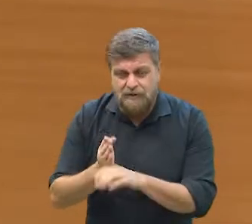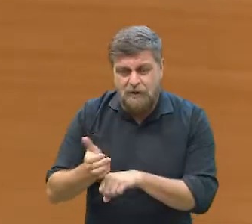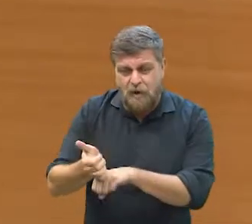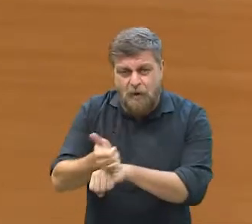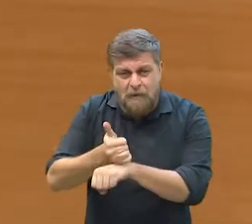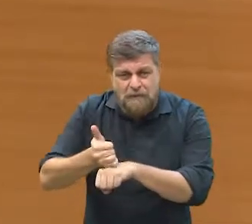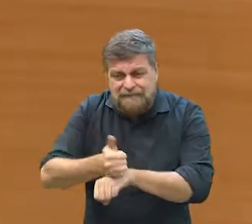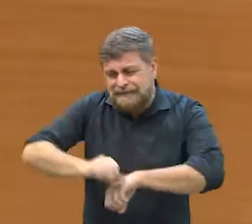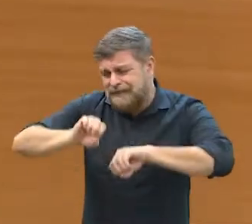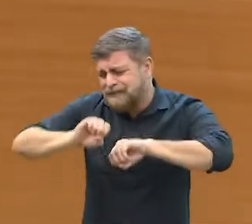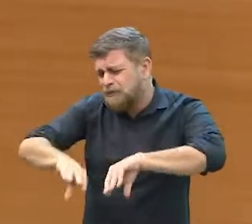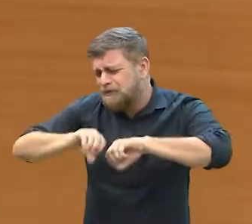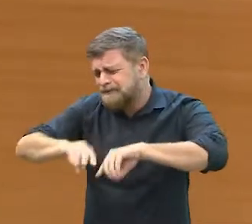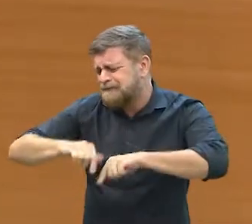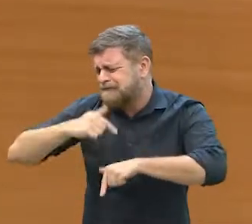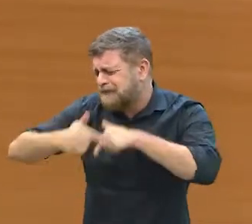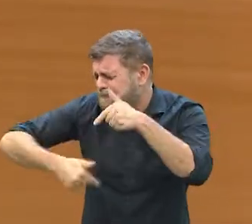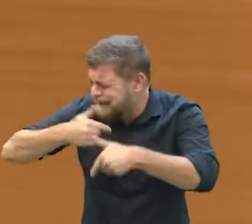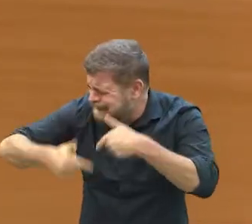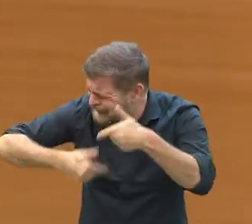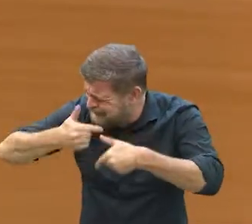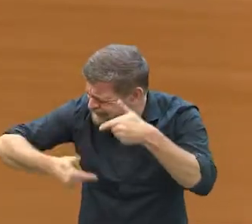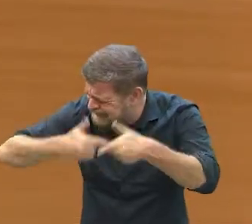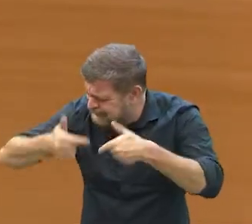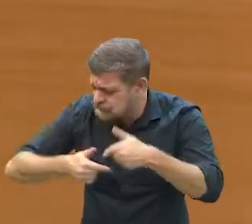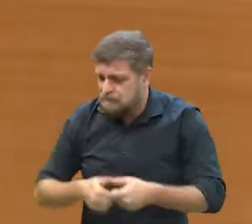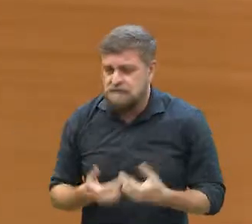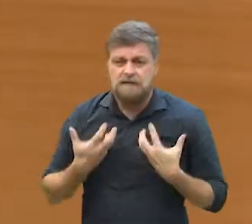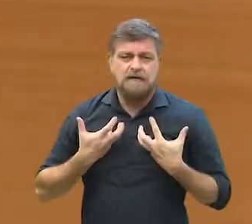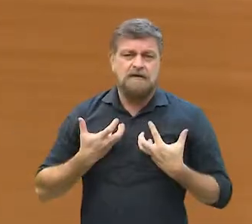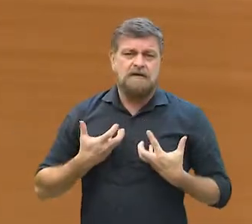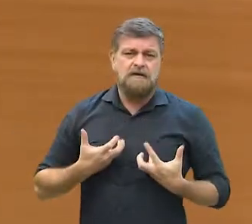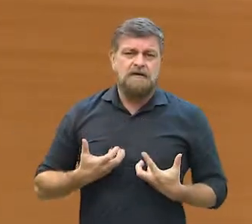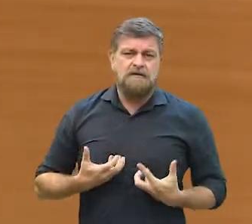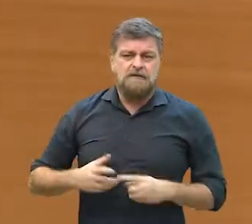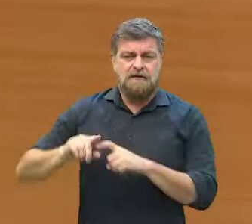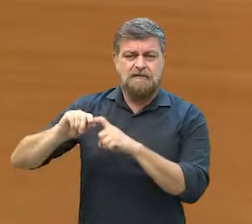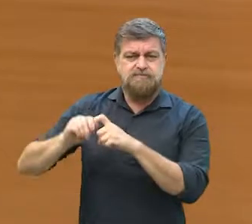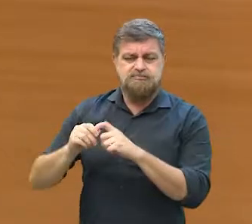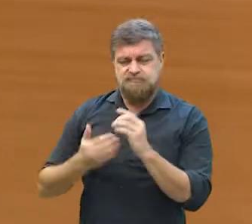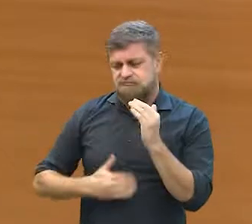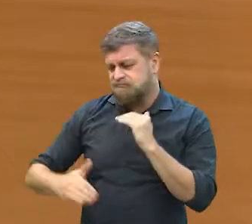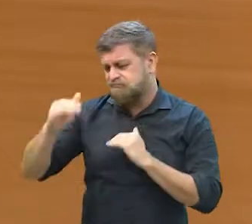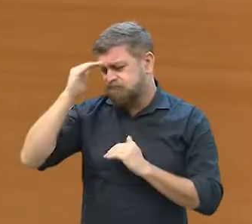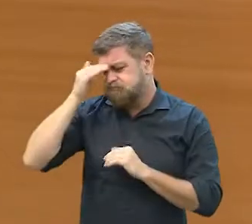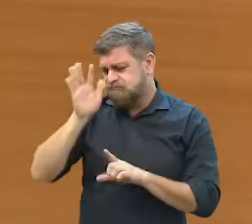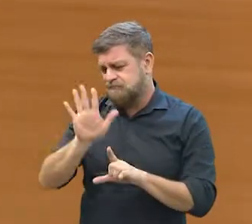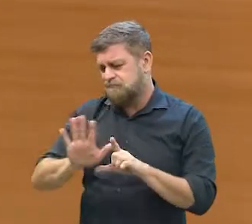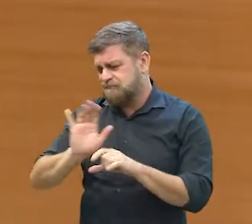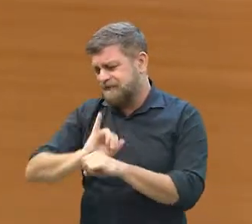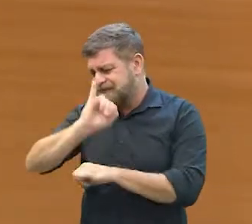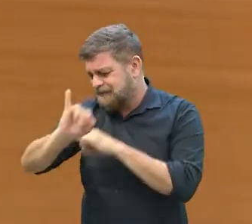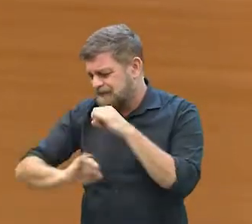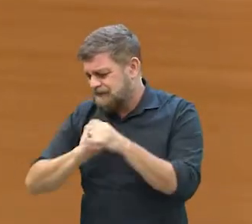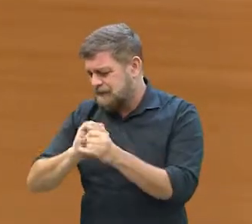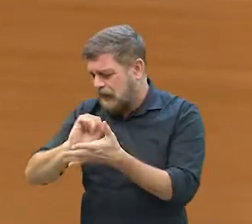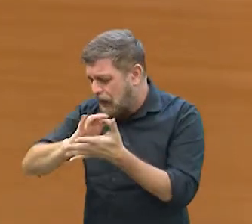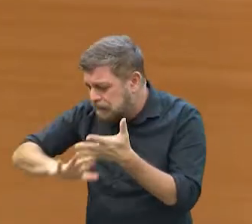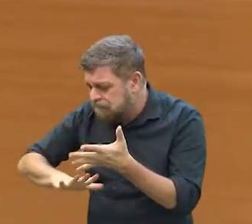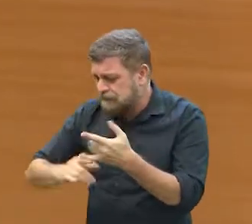que os profissionais da educação trabalharam muito durante esse ano. Estão esgotados, né? Trabalho remoto, todos